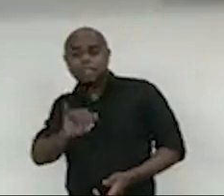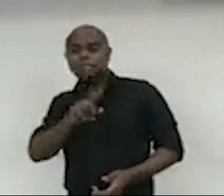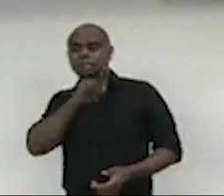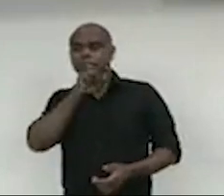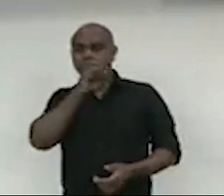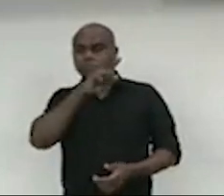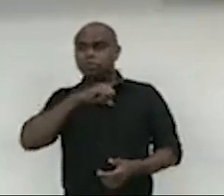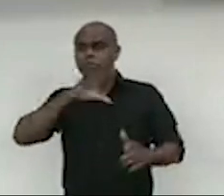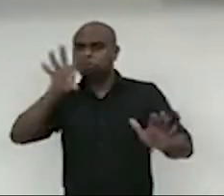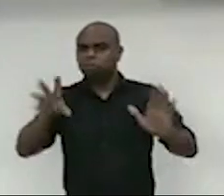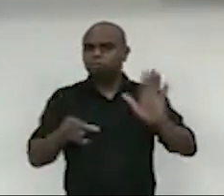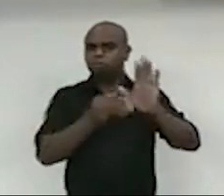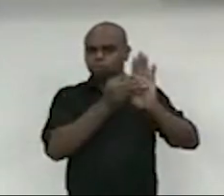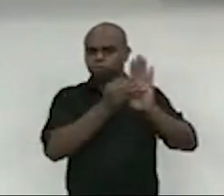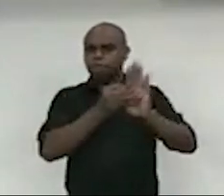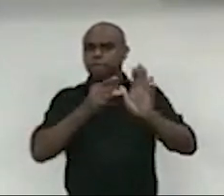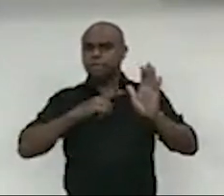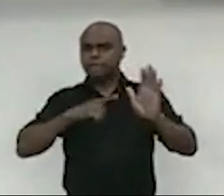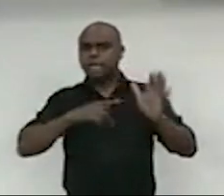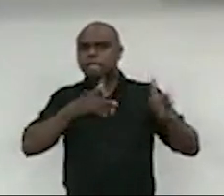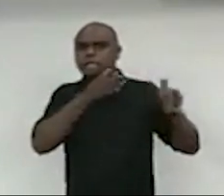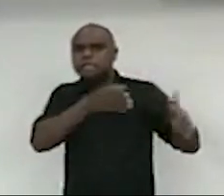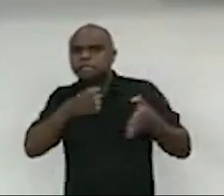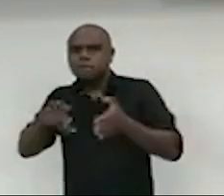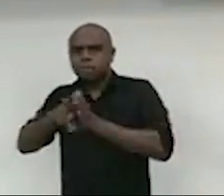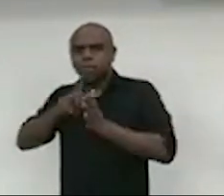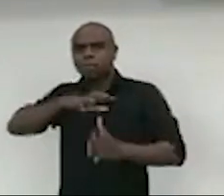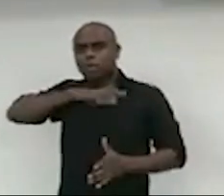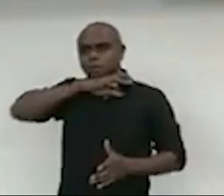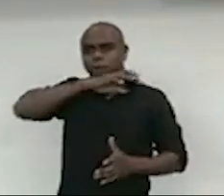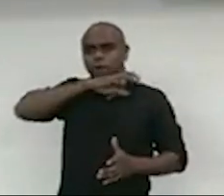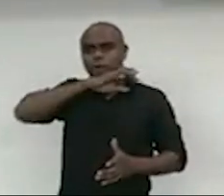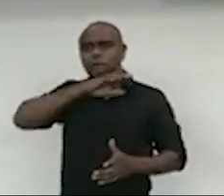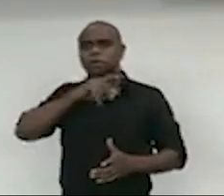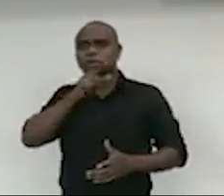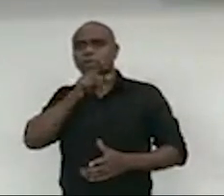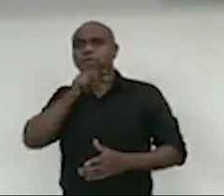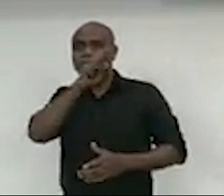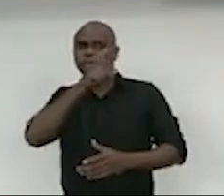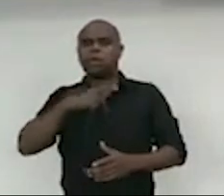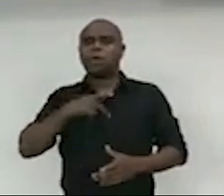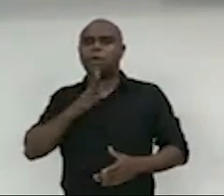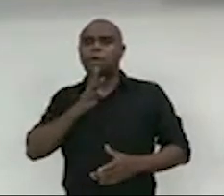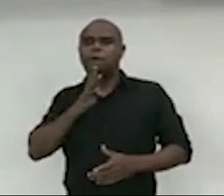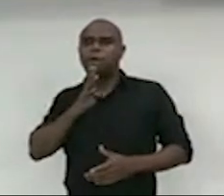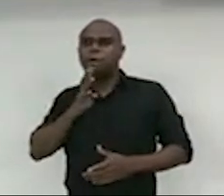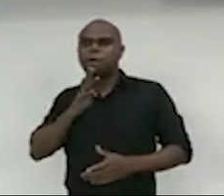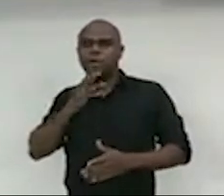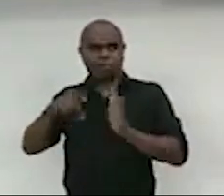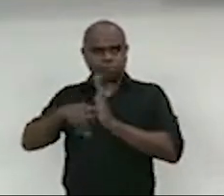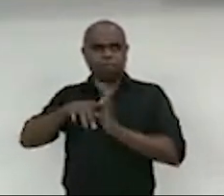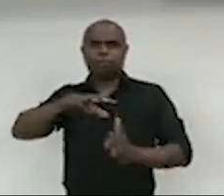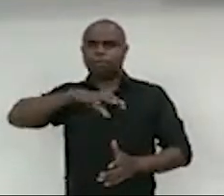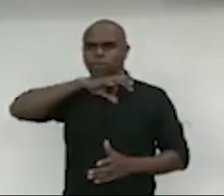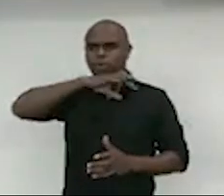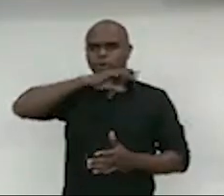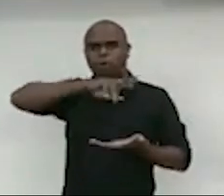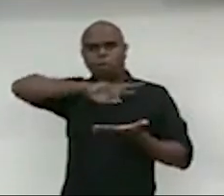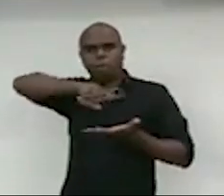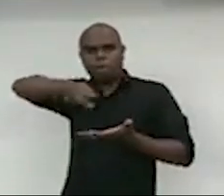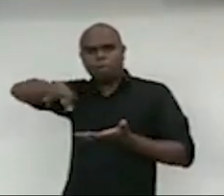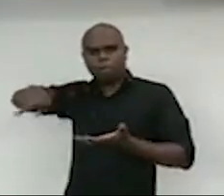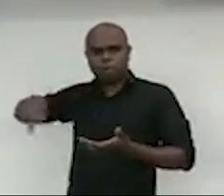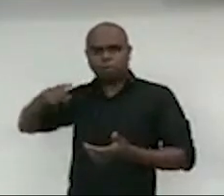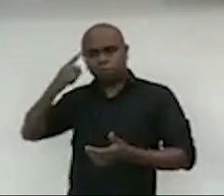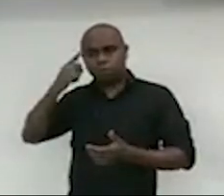estiver contemplada no requerimento de Vossa Excelência e se pelo conhecimento que o senhor tem em relação à área da causa animal, como outros vereadores